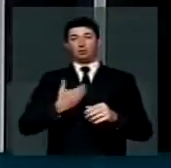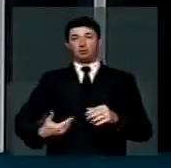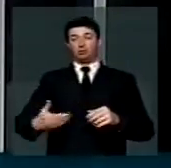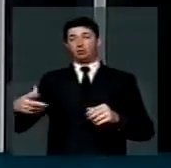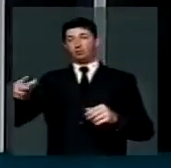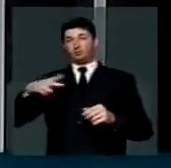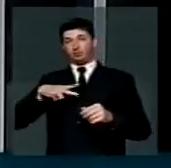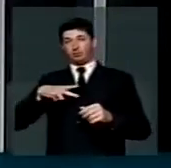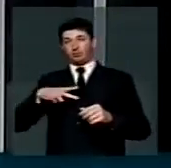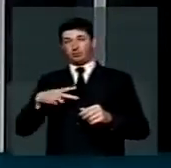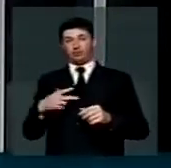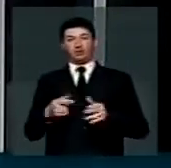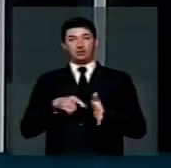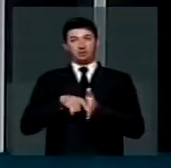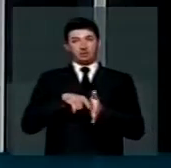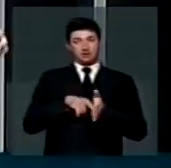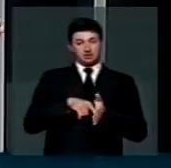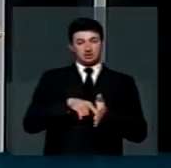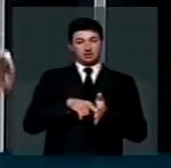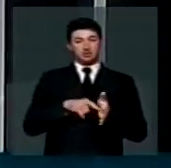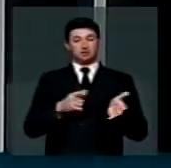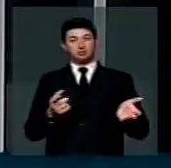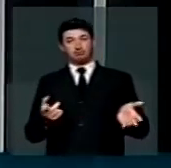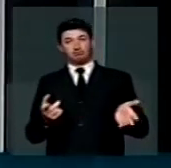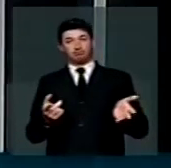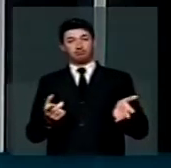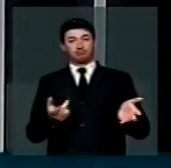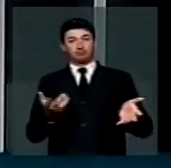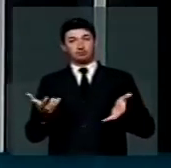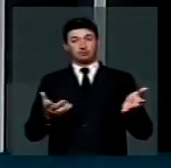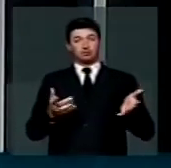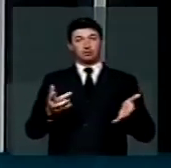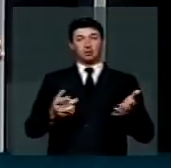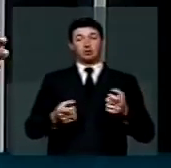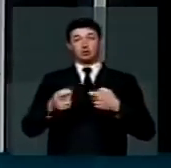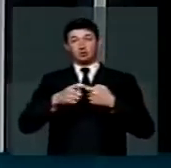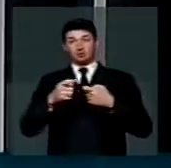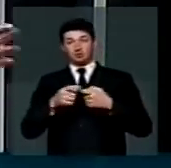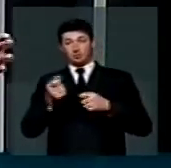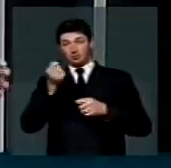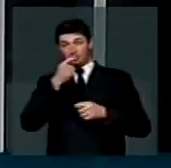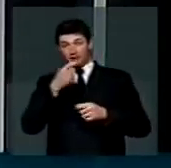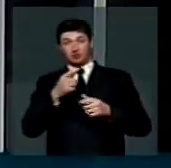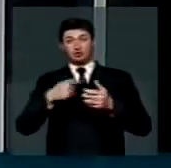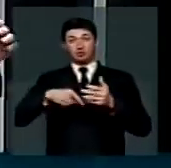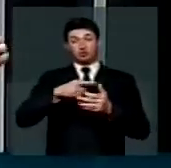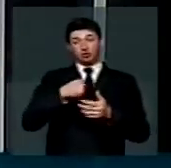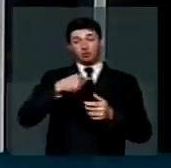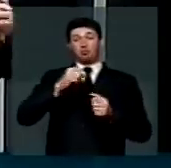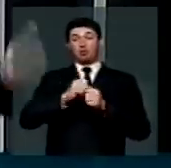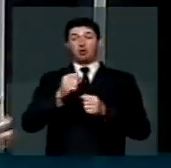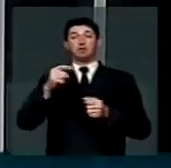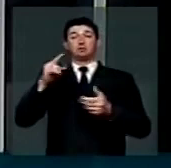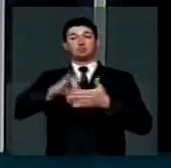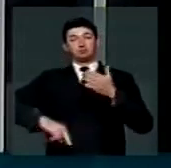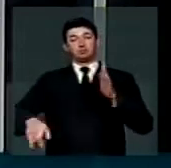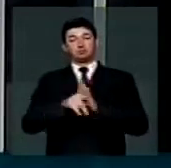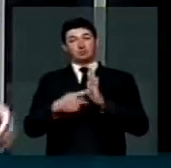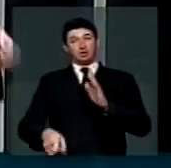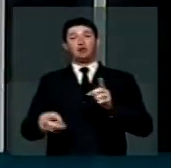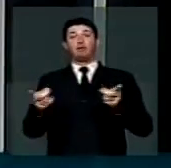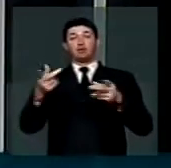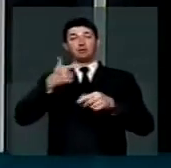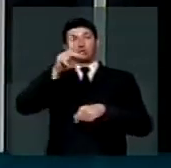ensino públicas, privadas, na pesquisa daqueles medicamentos que nós poderíamos patentear,